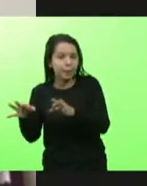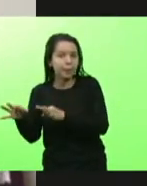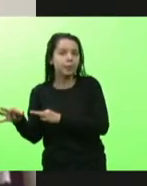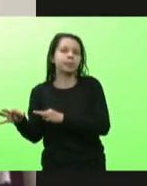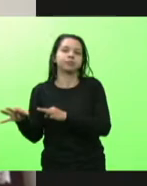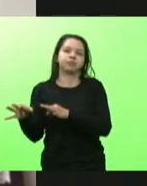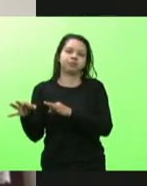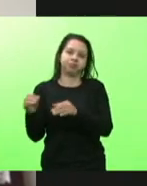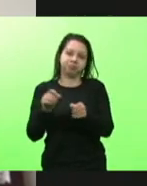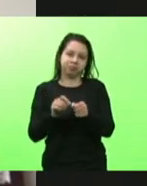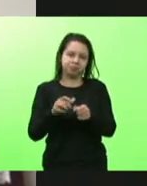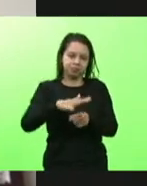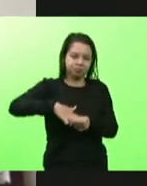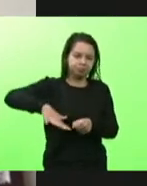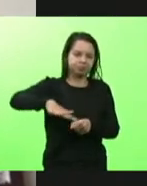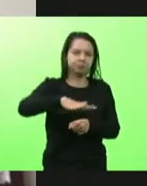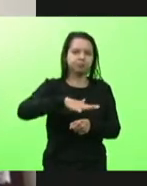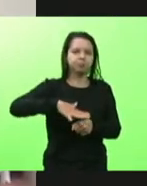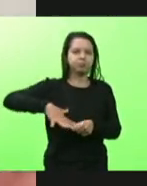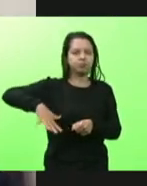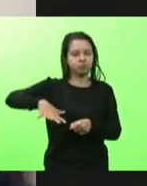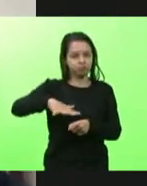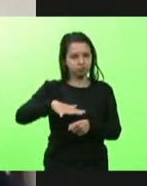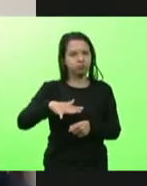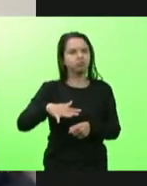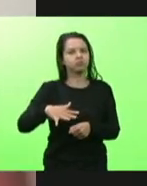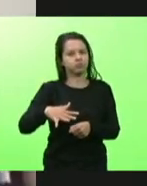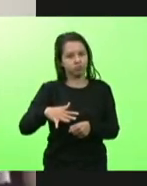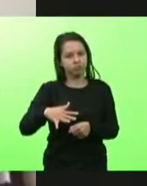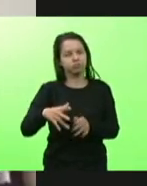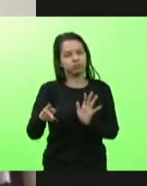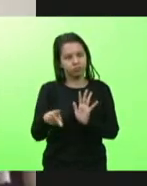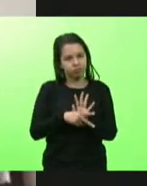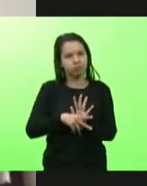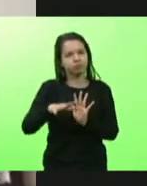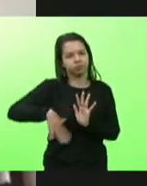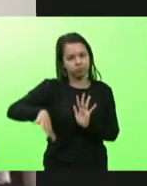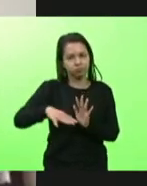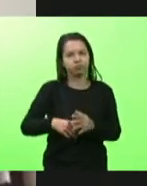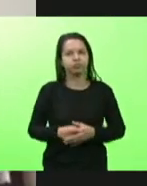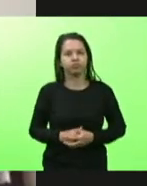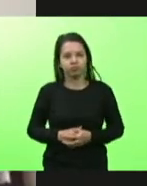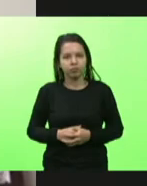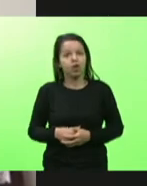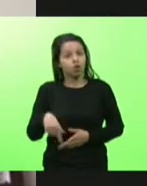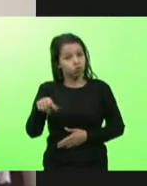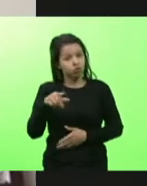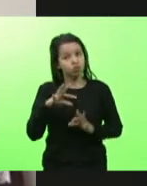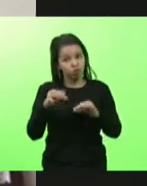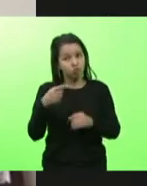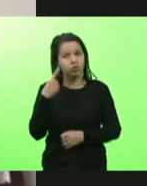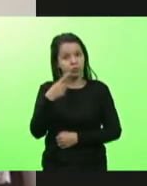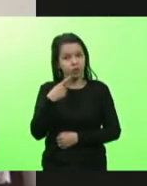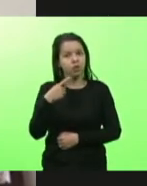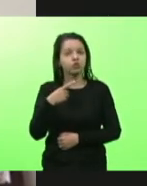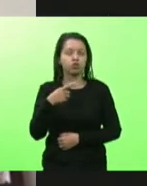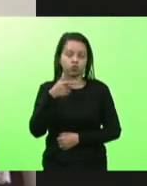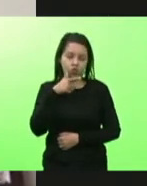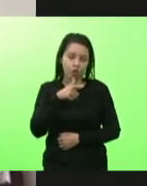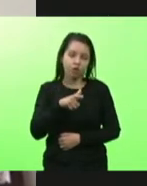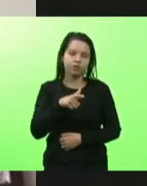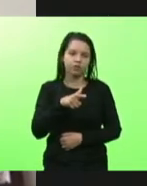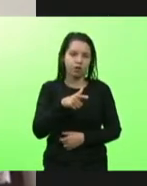para a nossa região. e todos os deputados sabem que nós somos meros despachantes do processo.